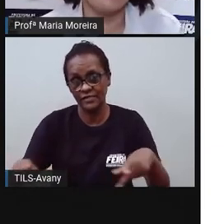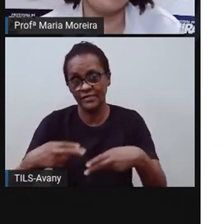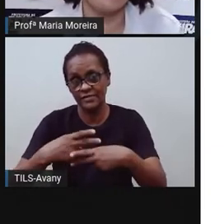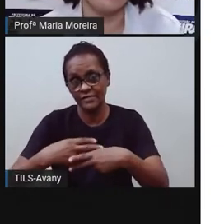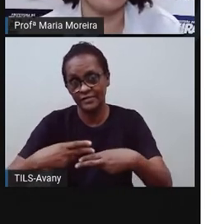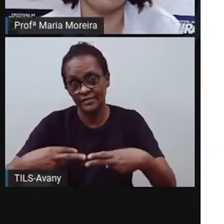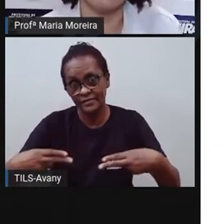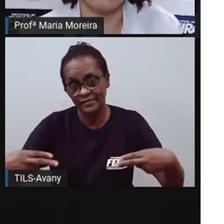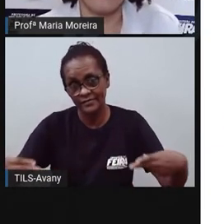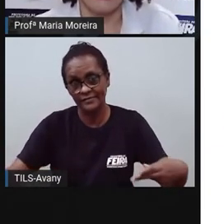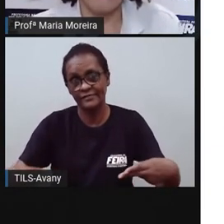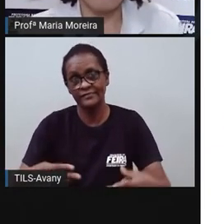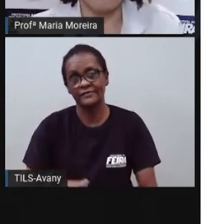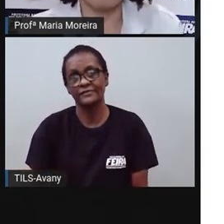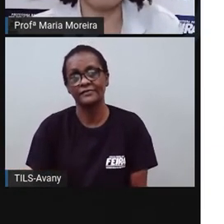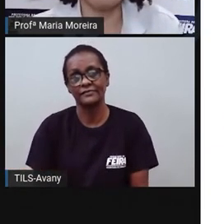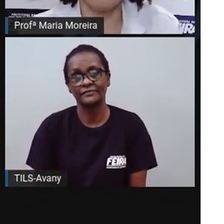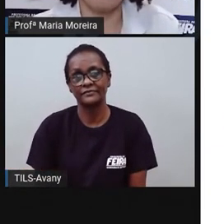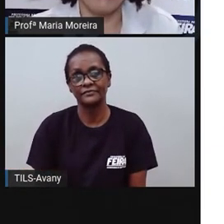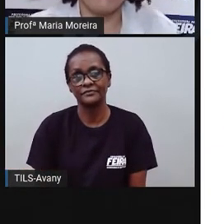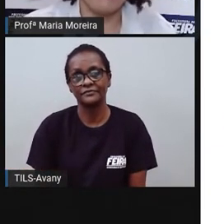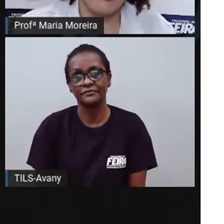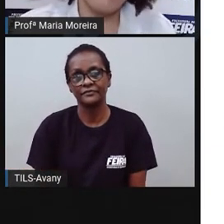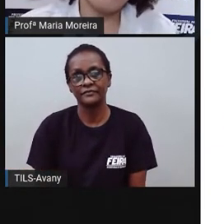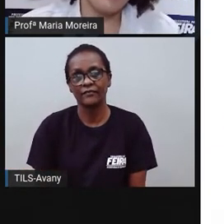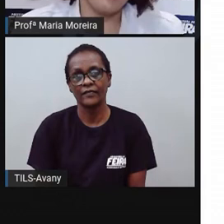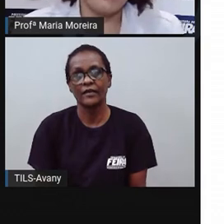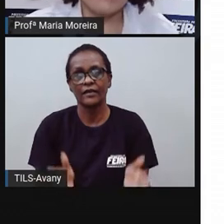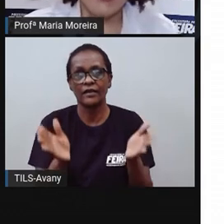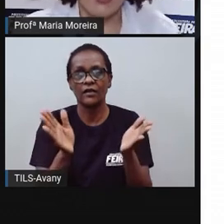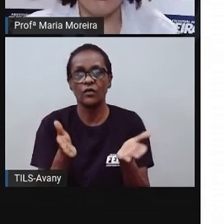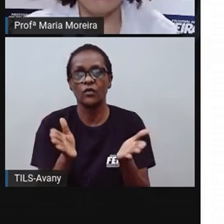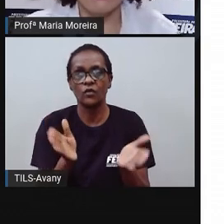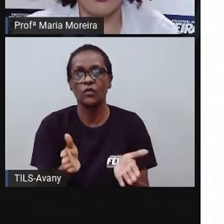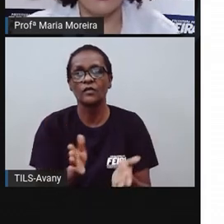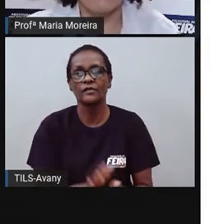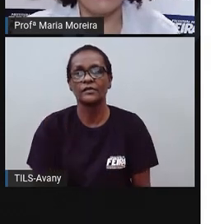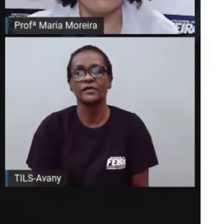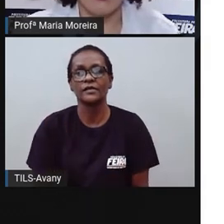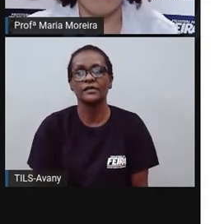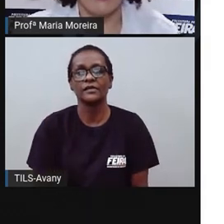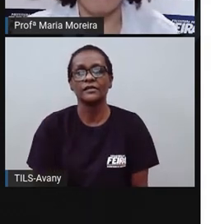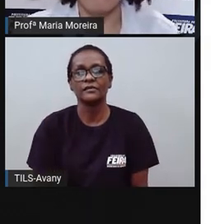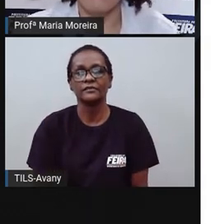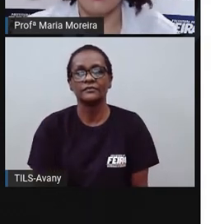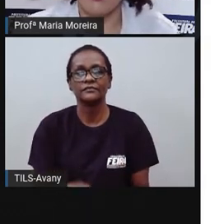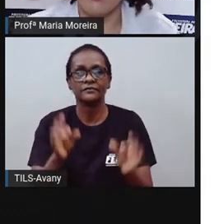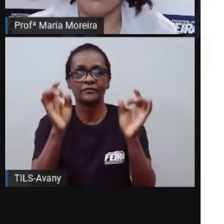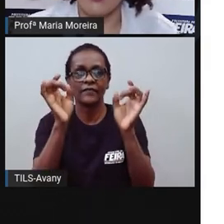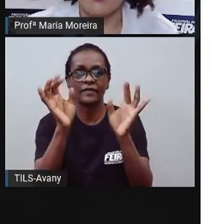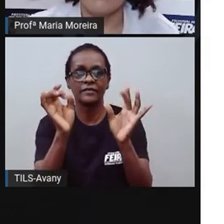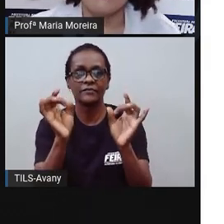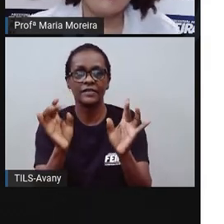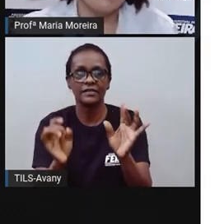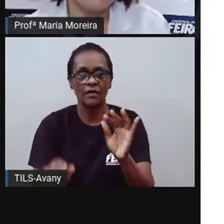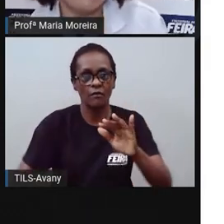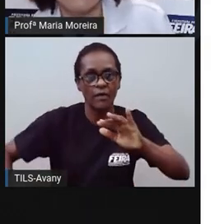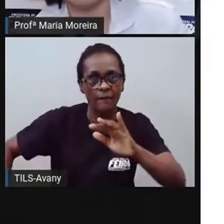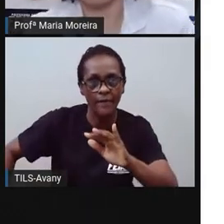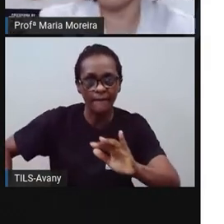Vamos seguindo. Bom, finalmente, merece aí um destaque especial a capoeira, né?